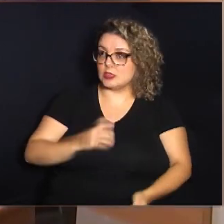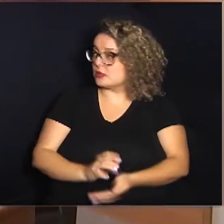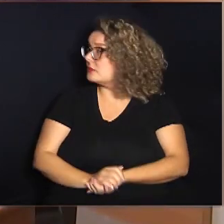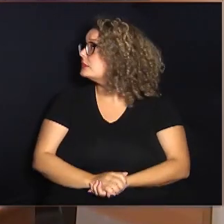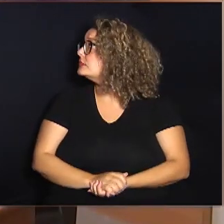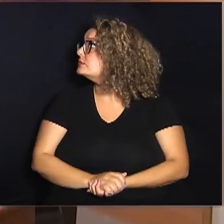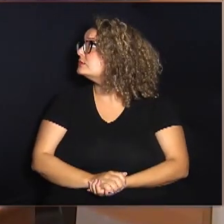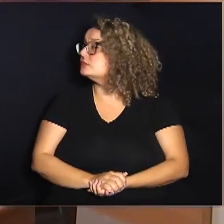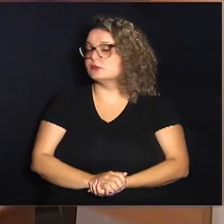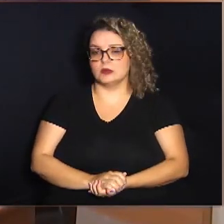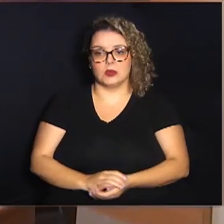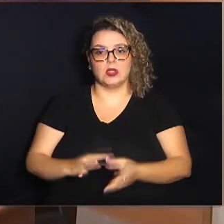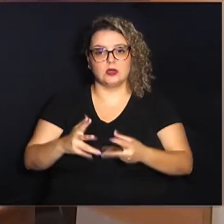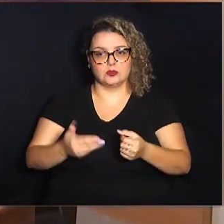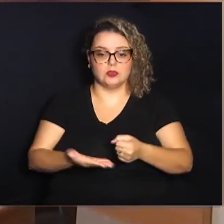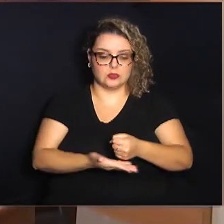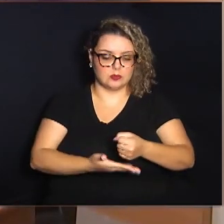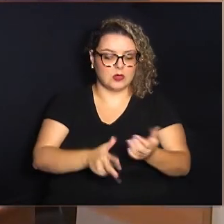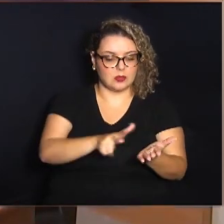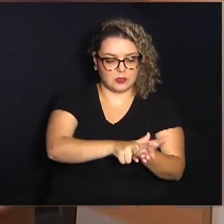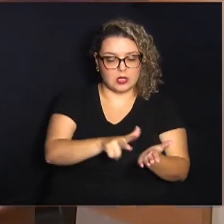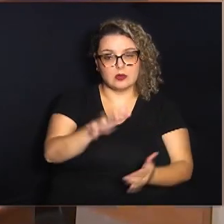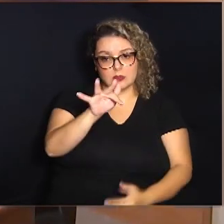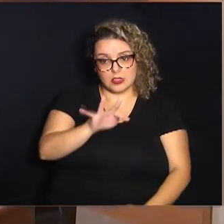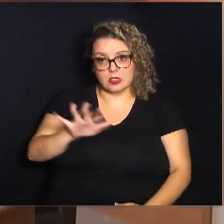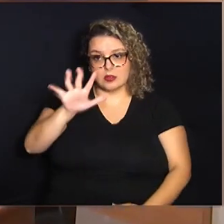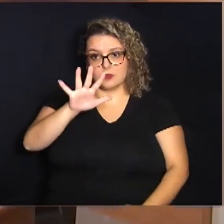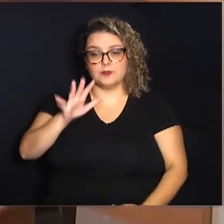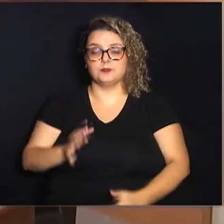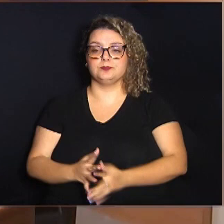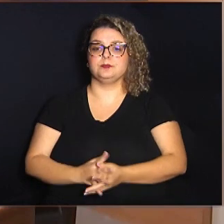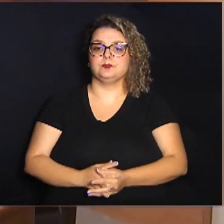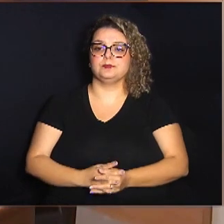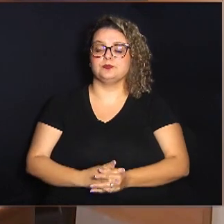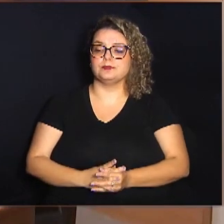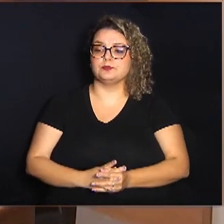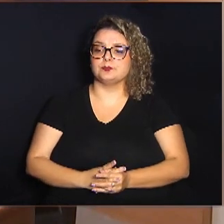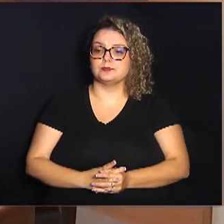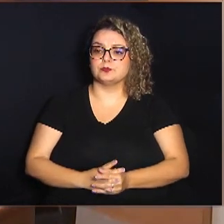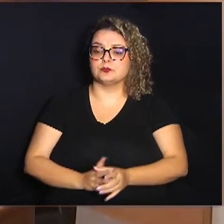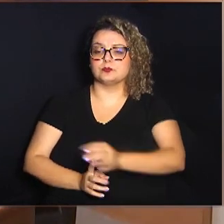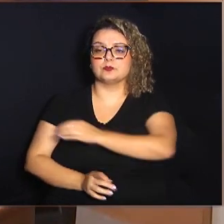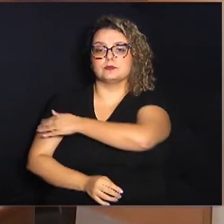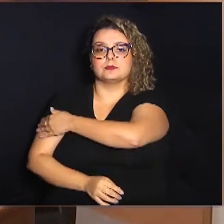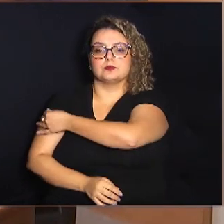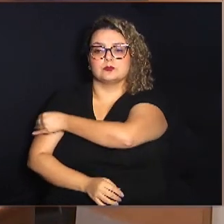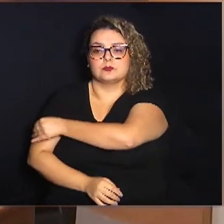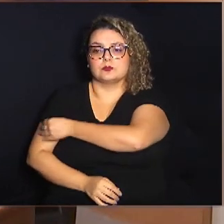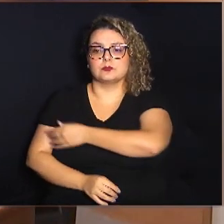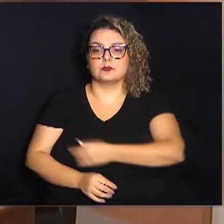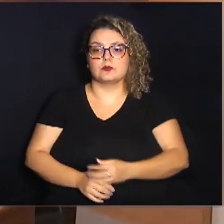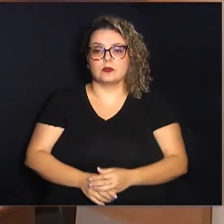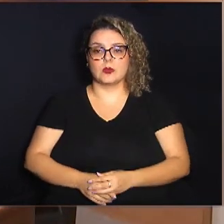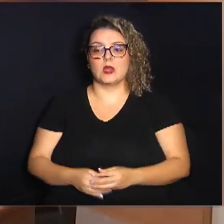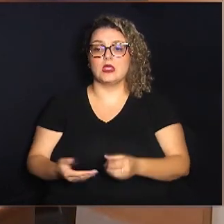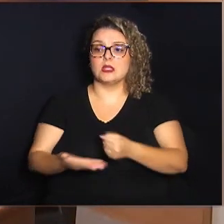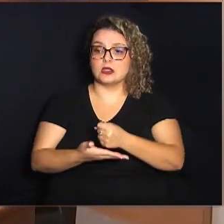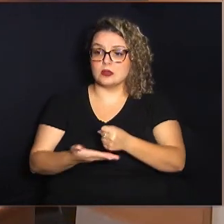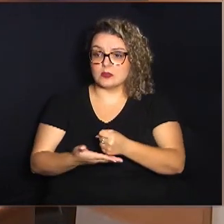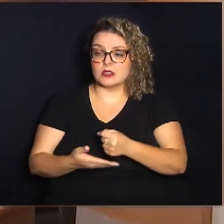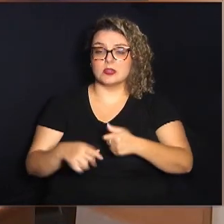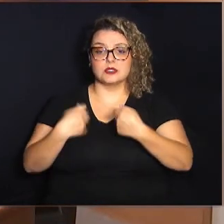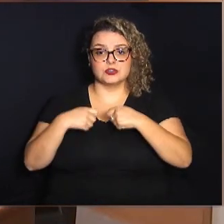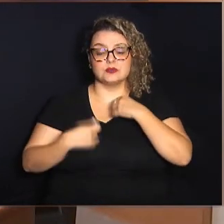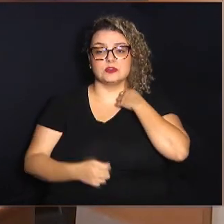vai em cima de uma regulamentação federal, ele é evado de verdades, de necessidade,